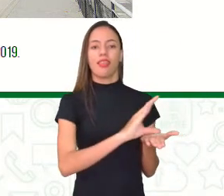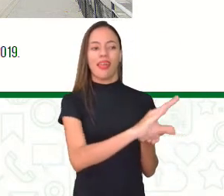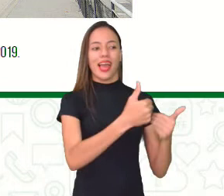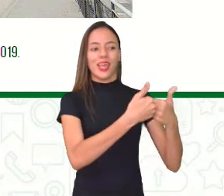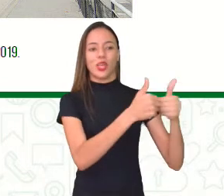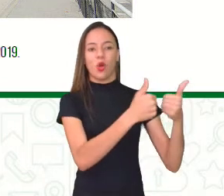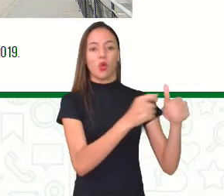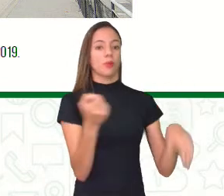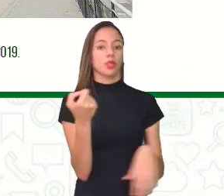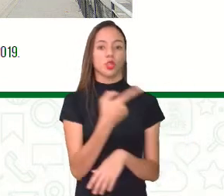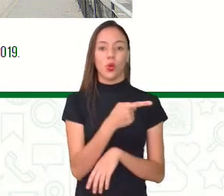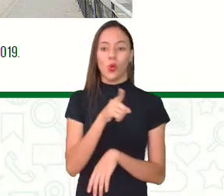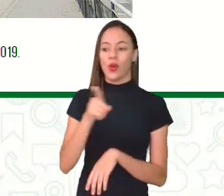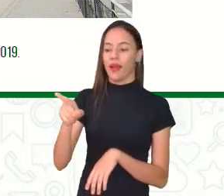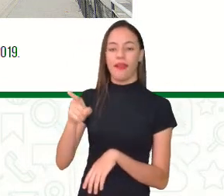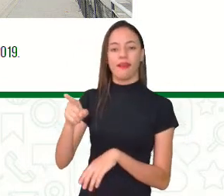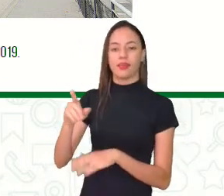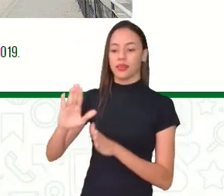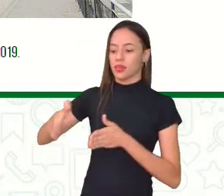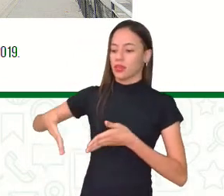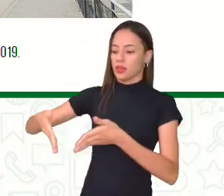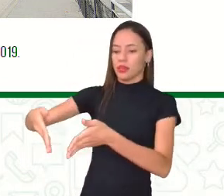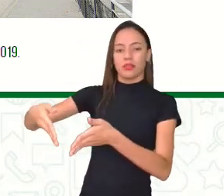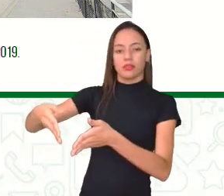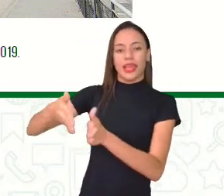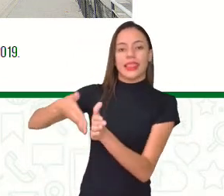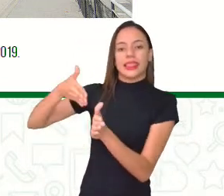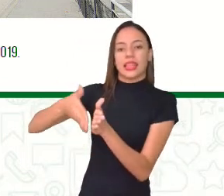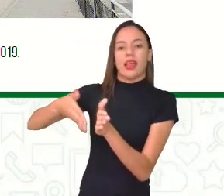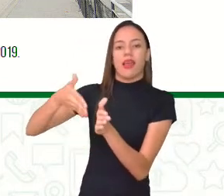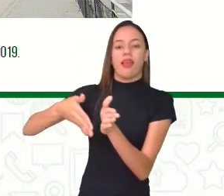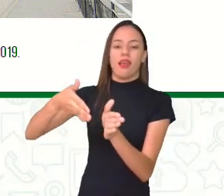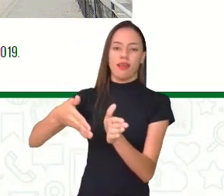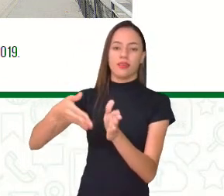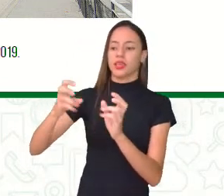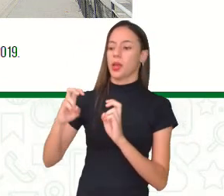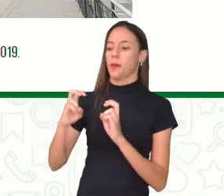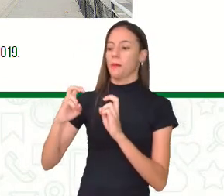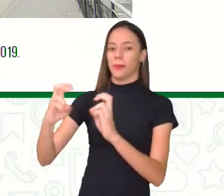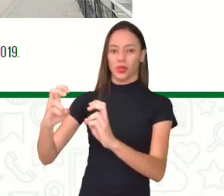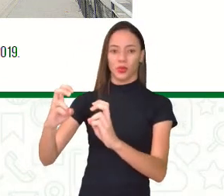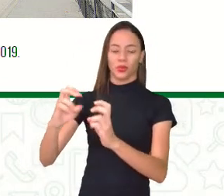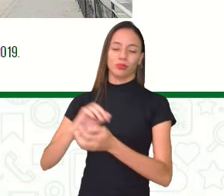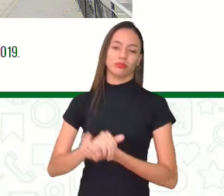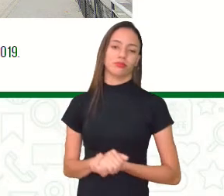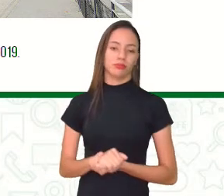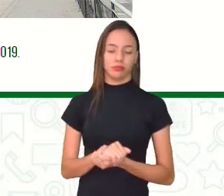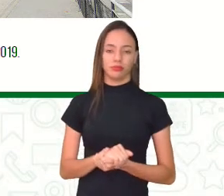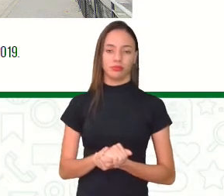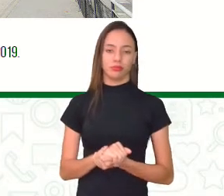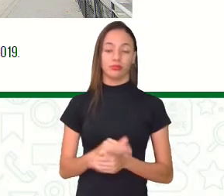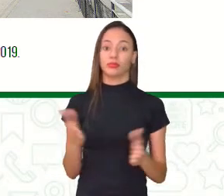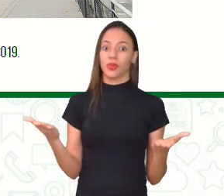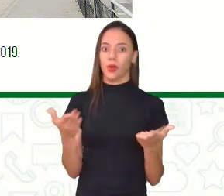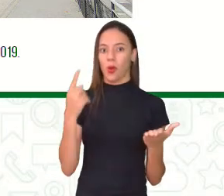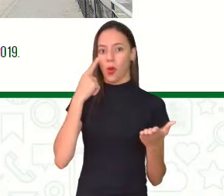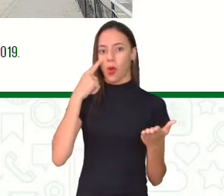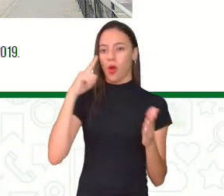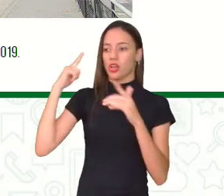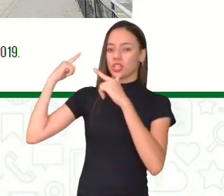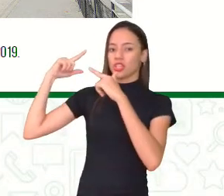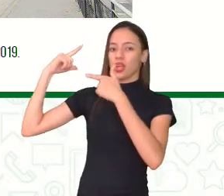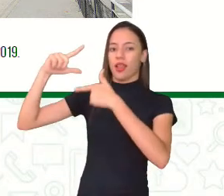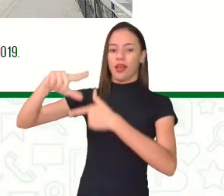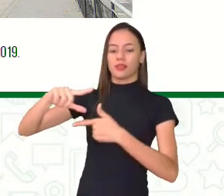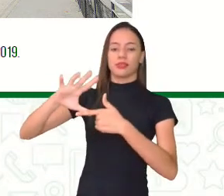em ônibus, do que em ferrovias, em trens, em metrôs. E hoje, a nossa geração é que